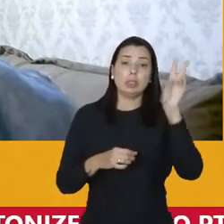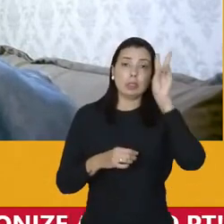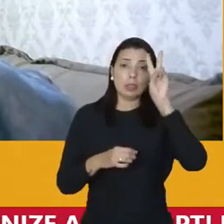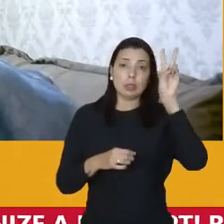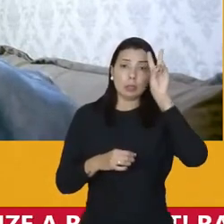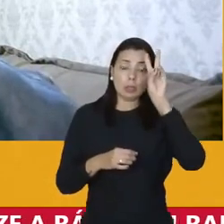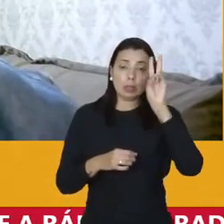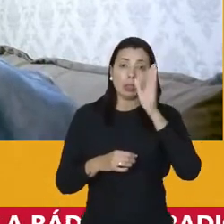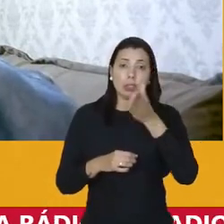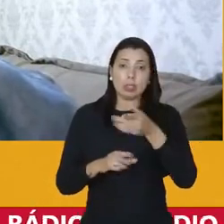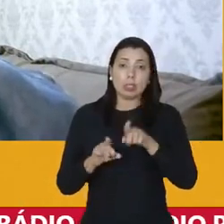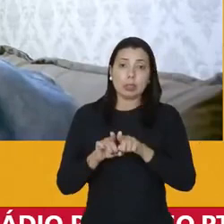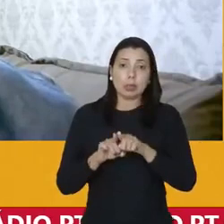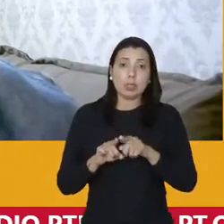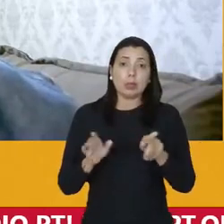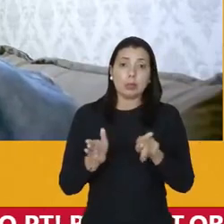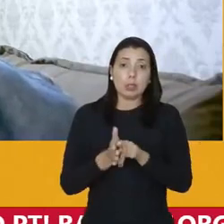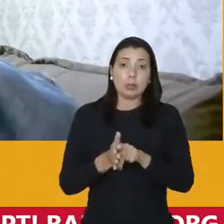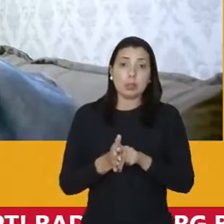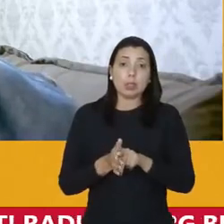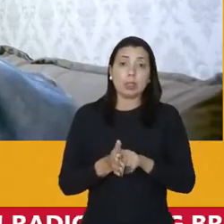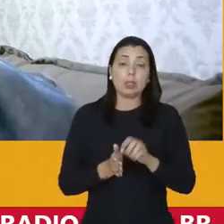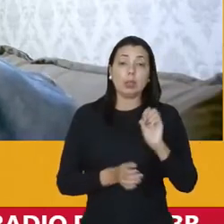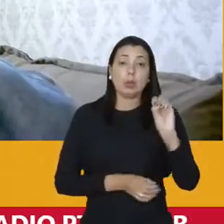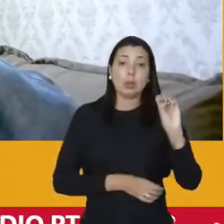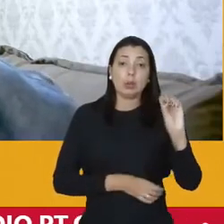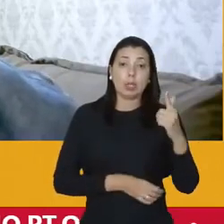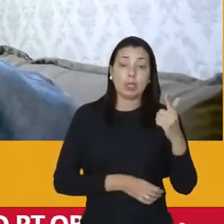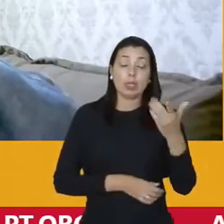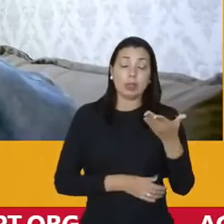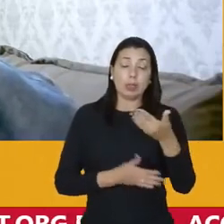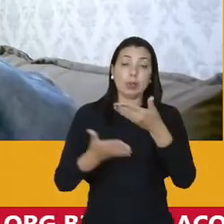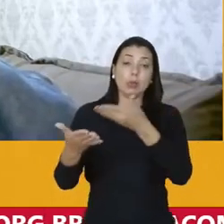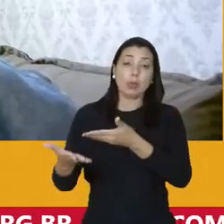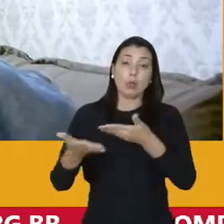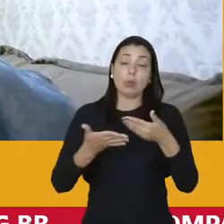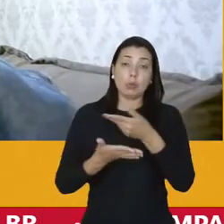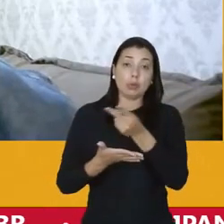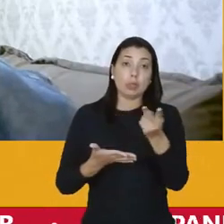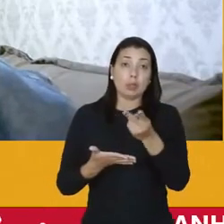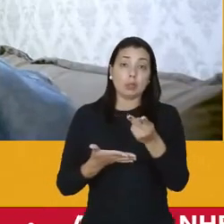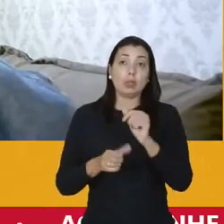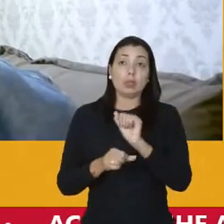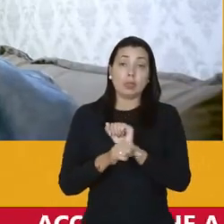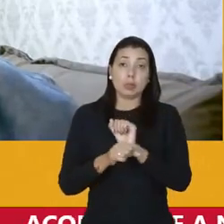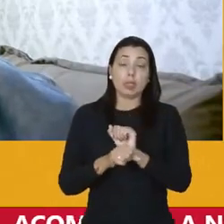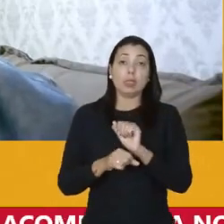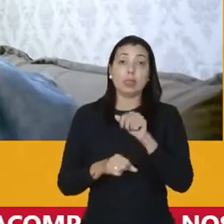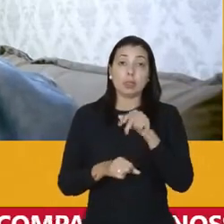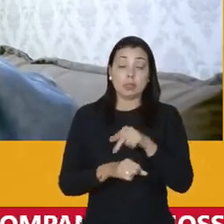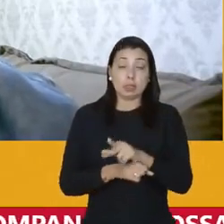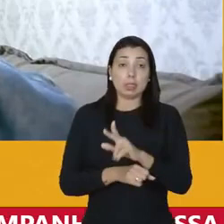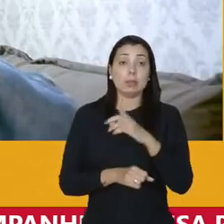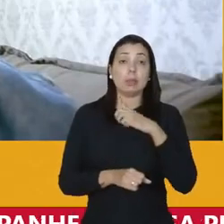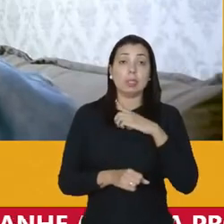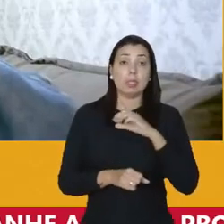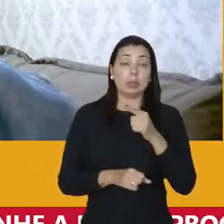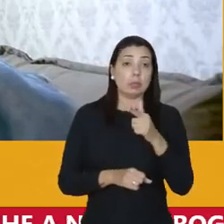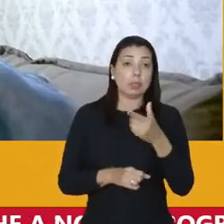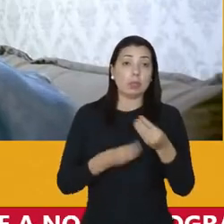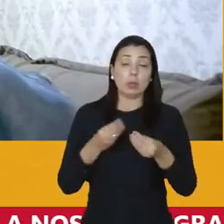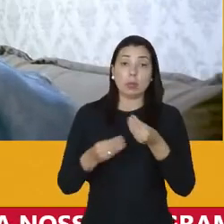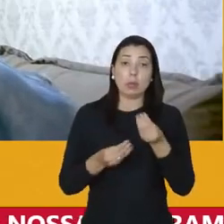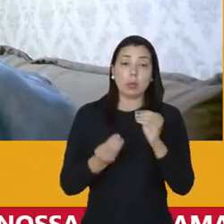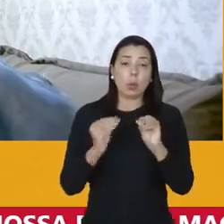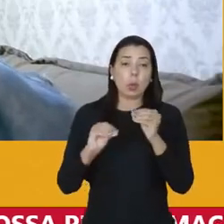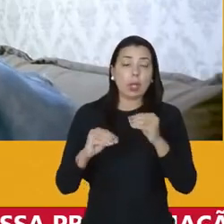como é Olinda então o convite a vocês dois eu espero eu sei que nós não temos condições